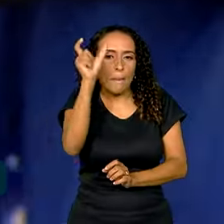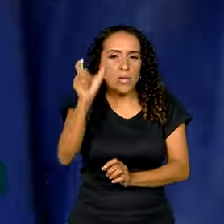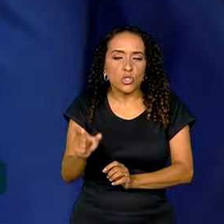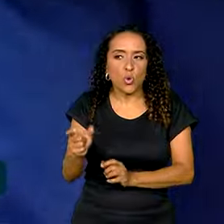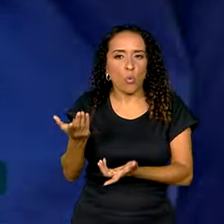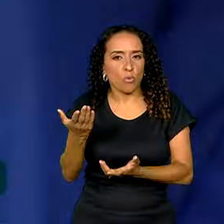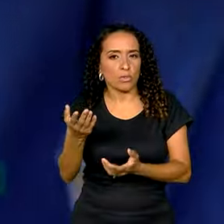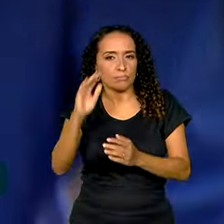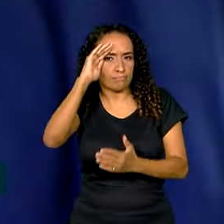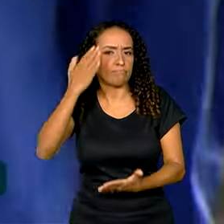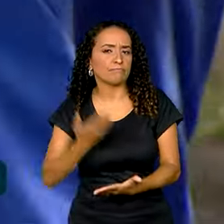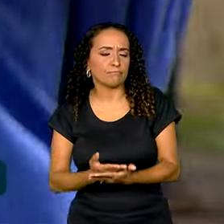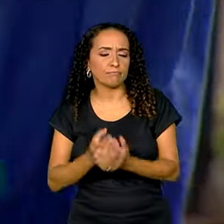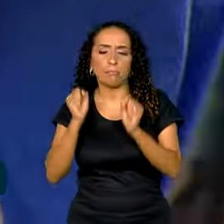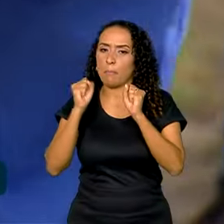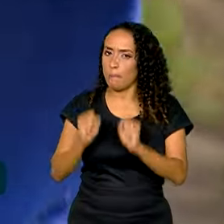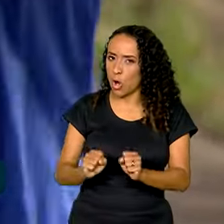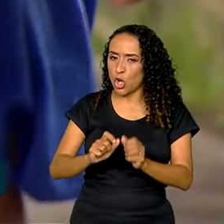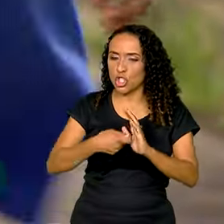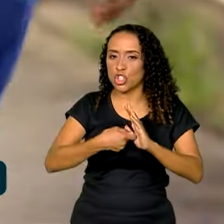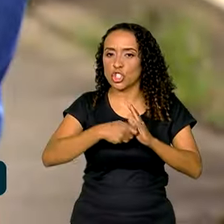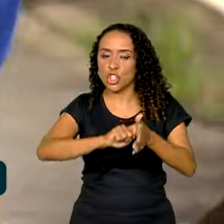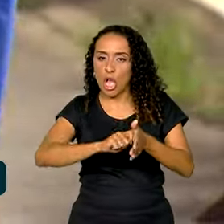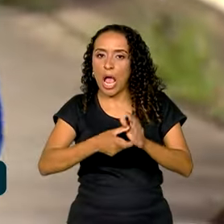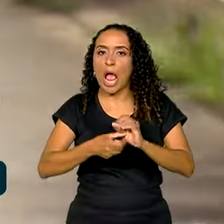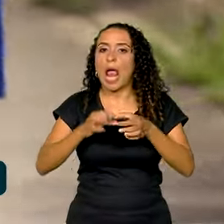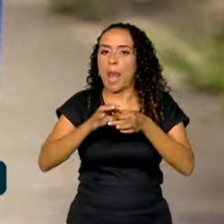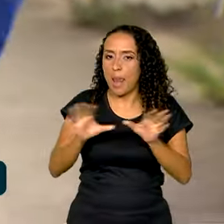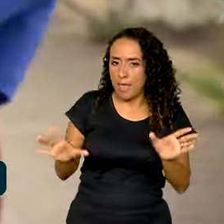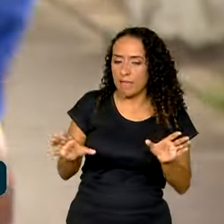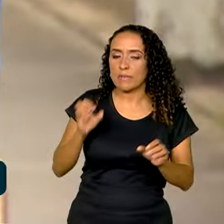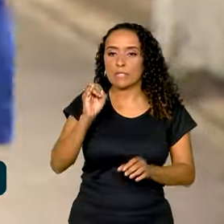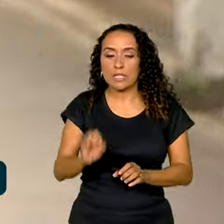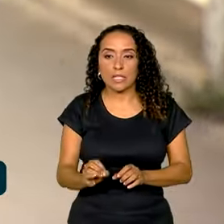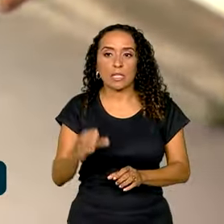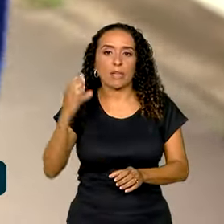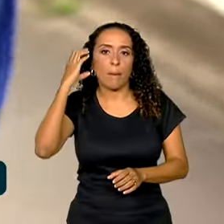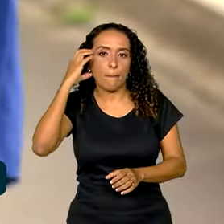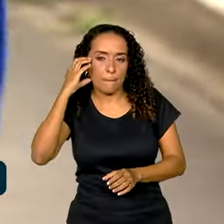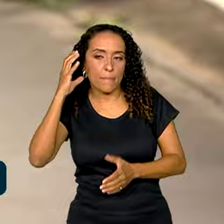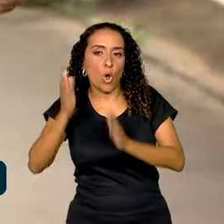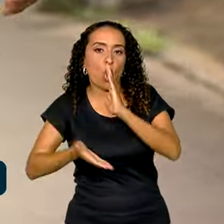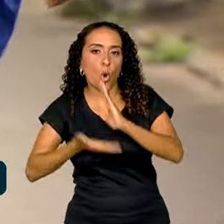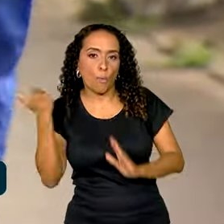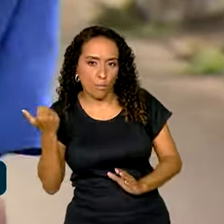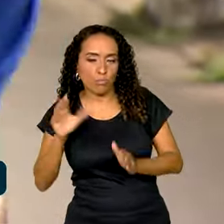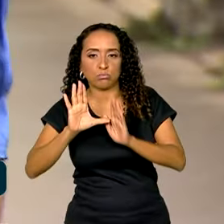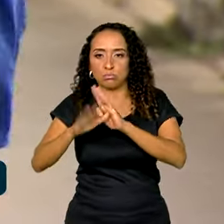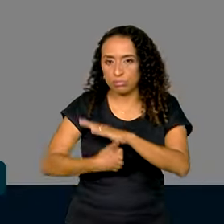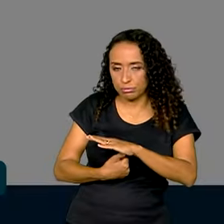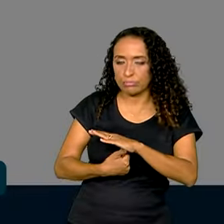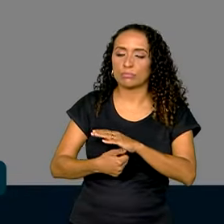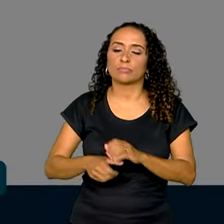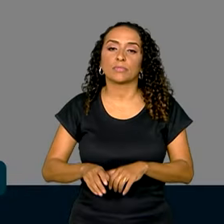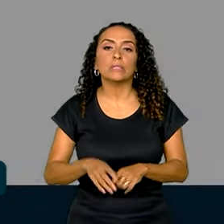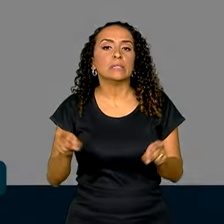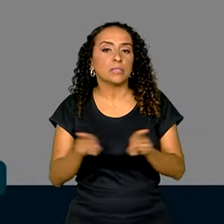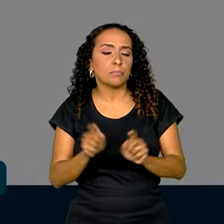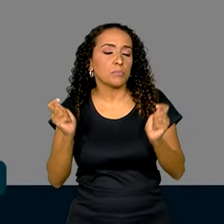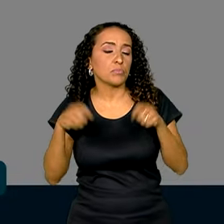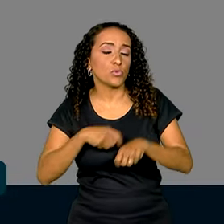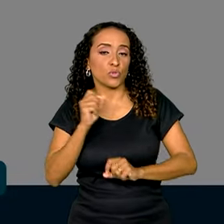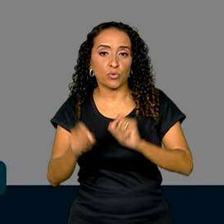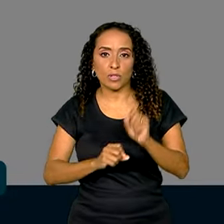estarão autorizadas a efetuar os bloqueios caso o titular tenha o celular roubado, furtado ou extraviado. Também é